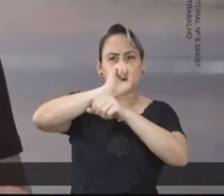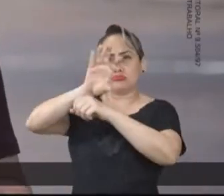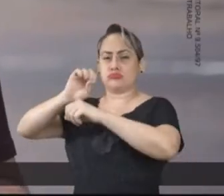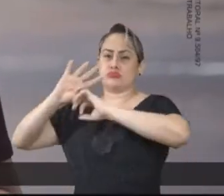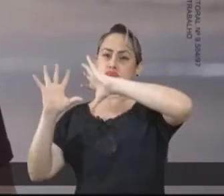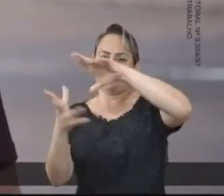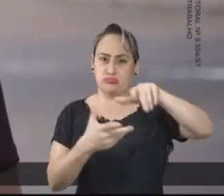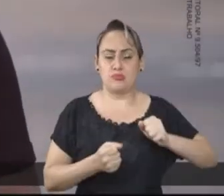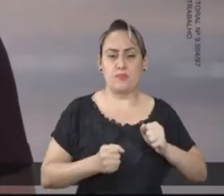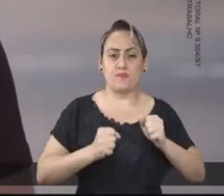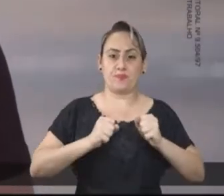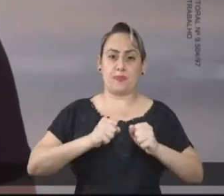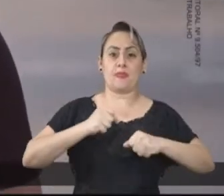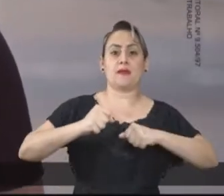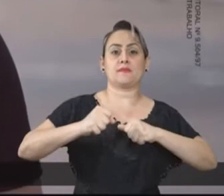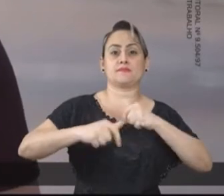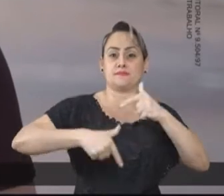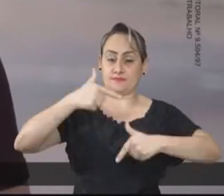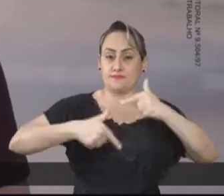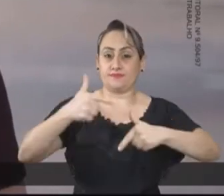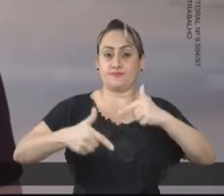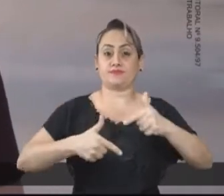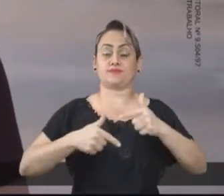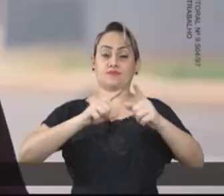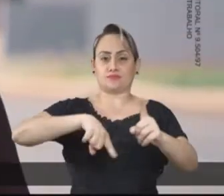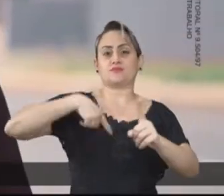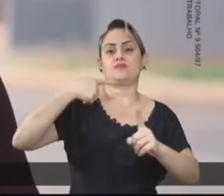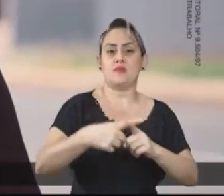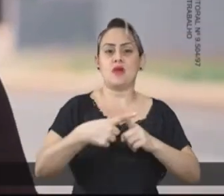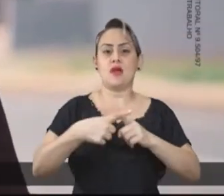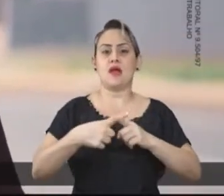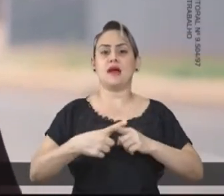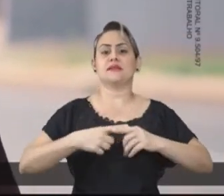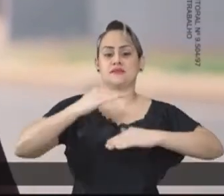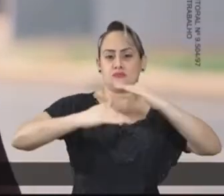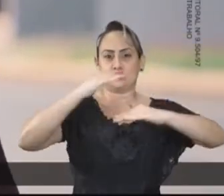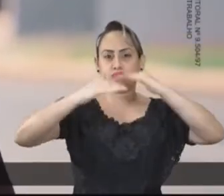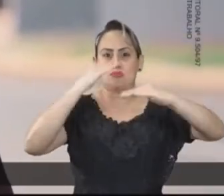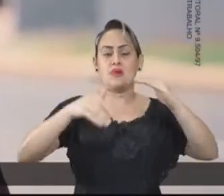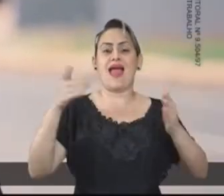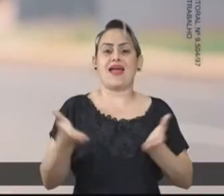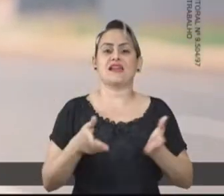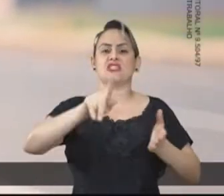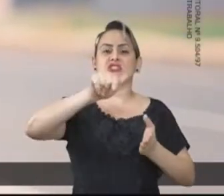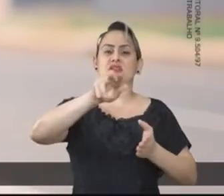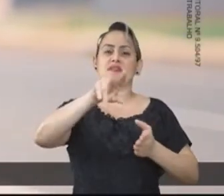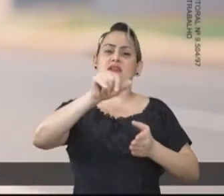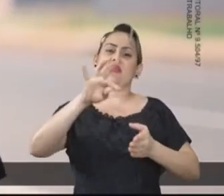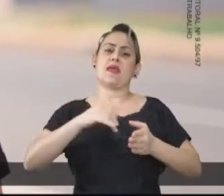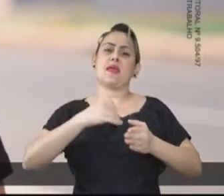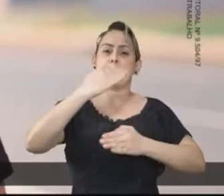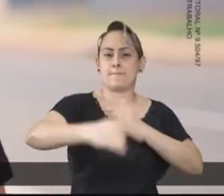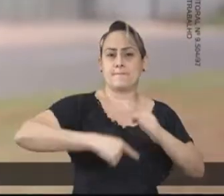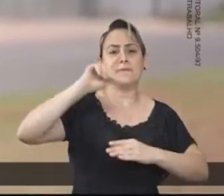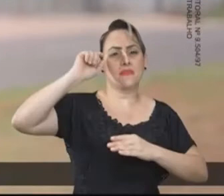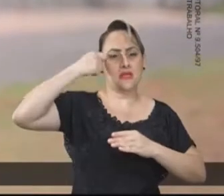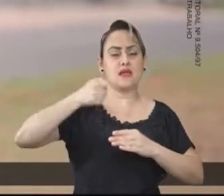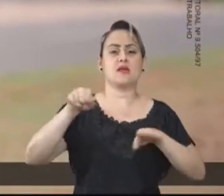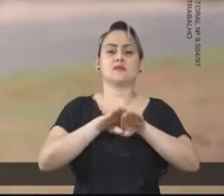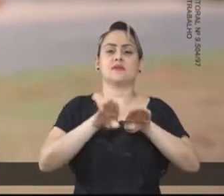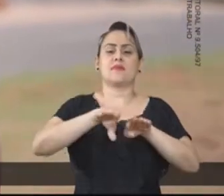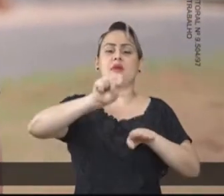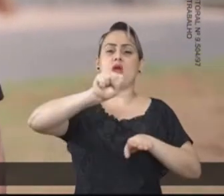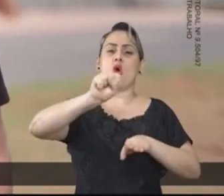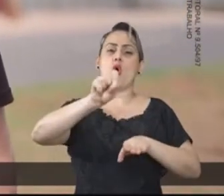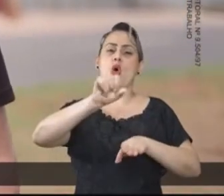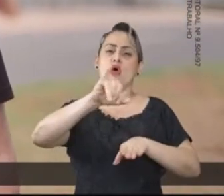produtos para o mundo todo. Mas o desenvolvimento não para por aí. O crescimento chegou também aqui na GVT Pneus, aqui